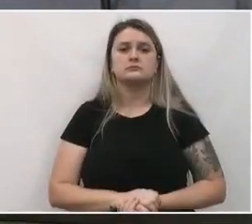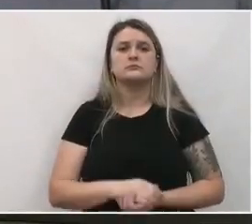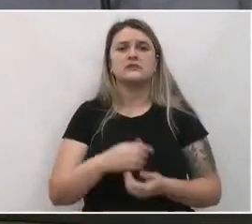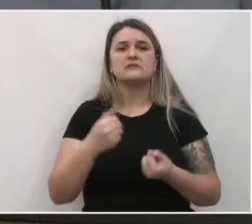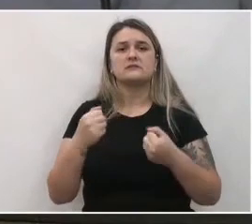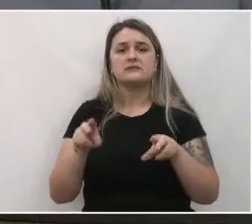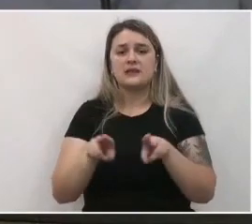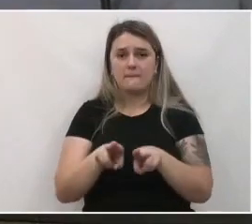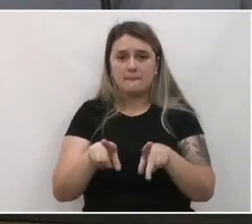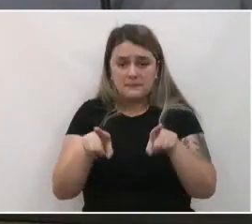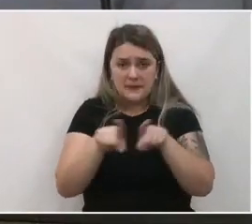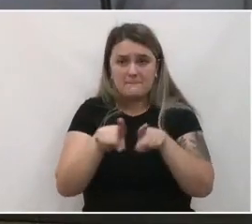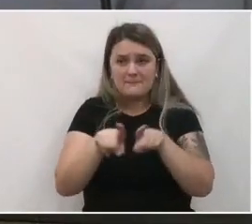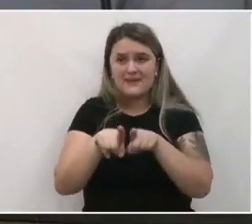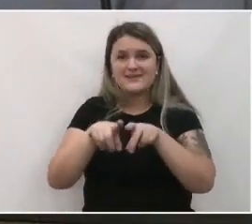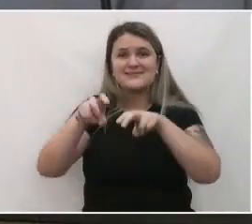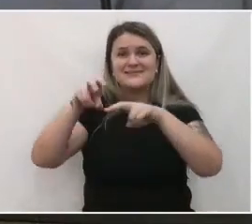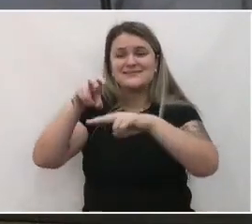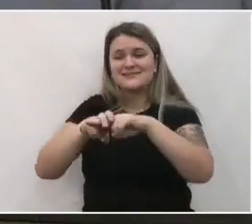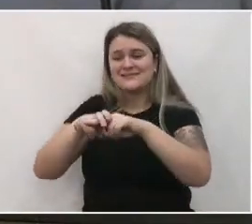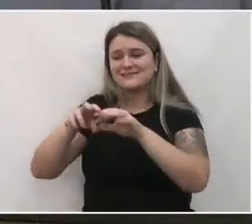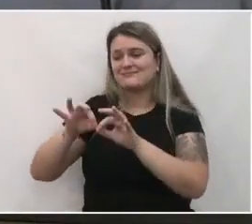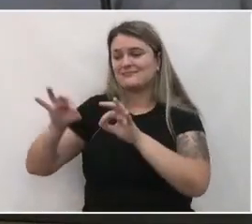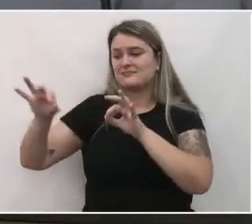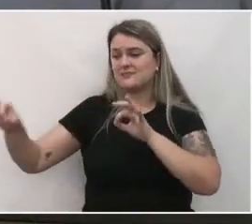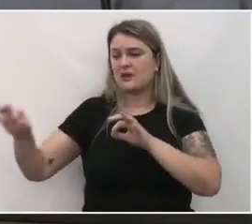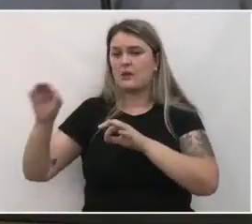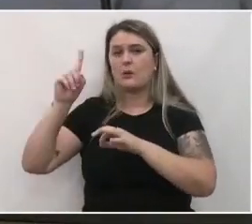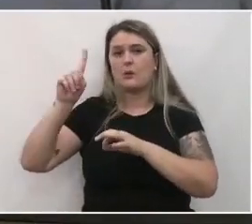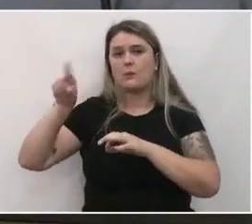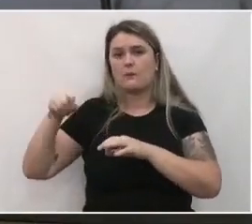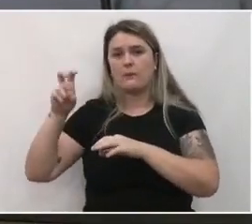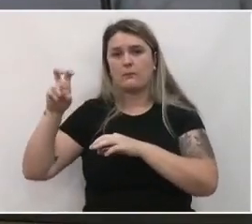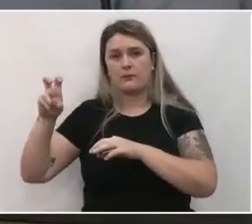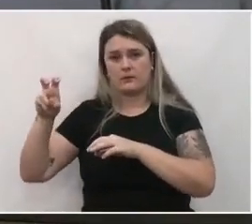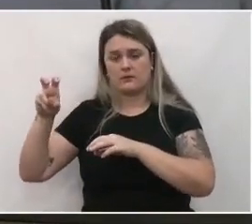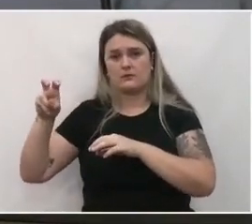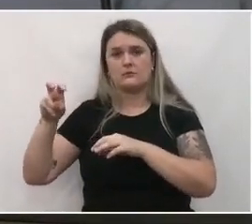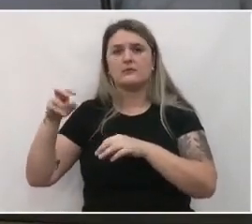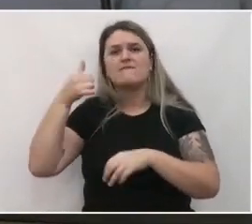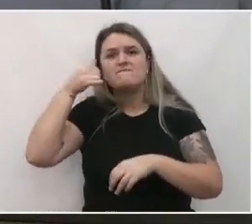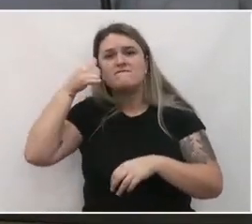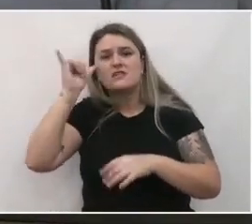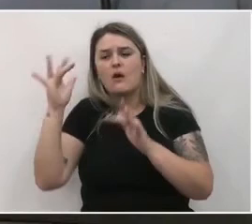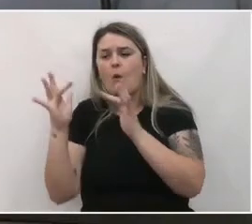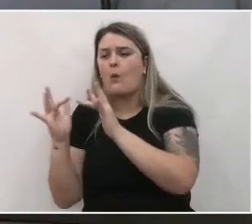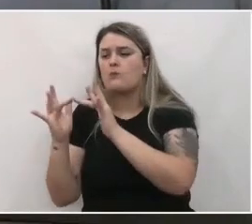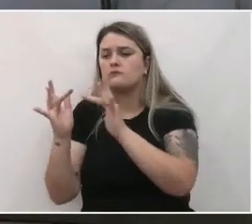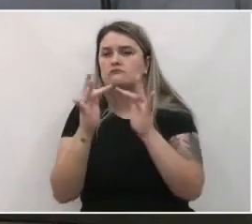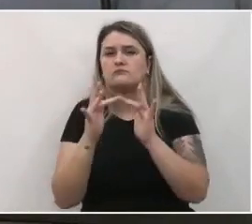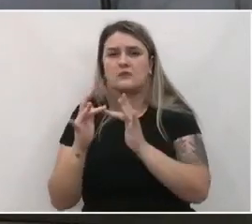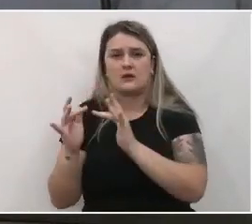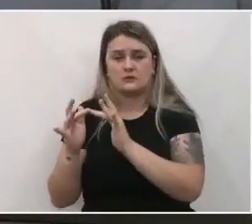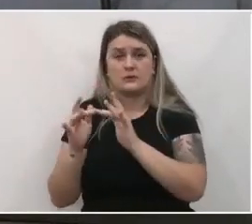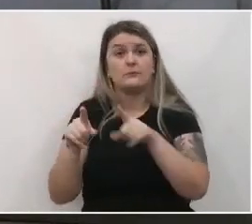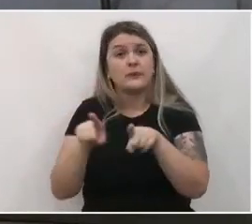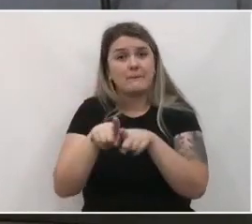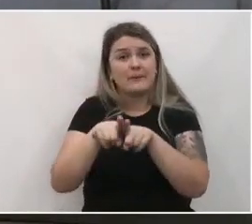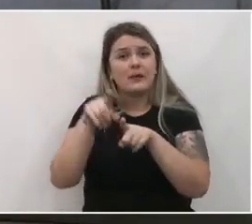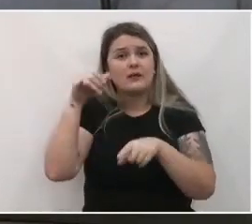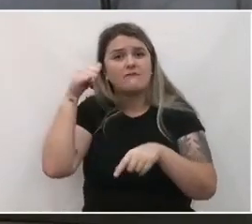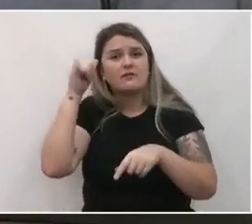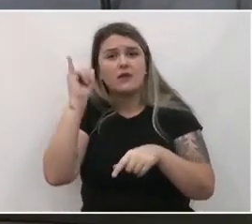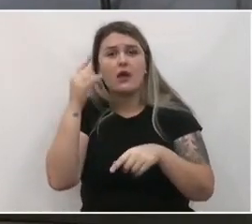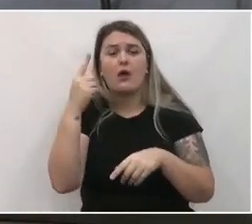Mantenham o distanciamento mínimo de um metro e meio entre as outras pessoas. Evitem o contato físico. Evitem tocar